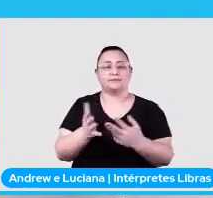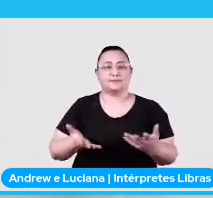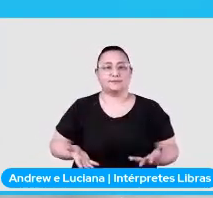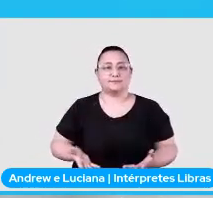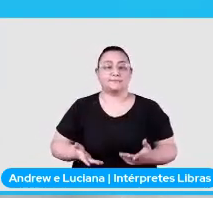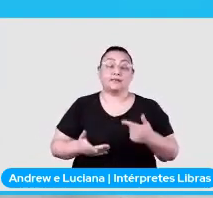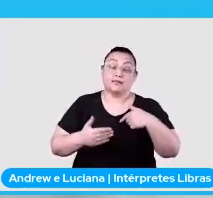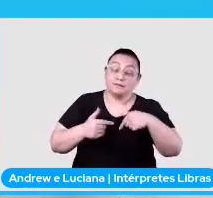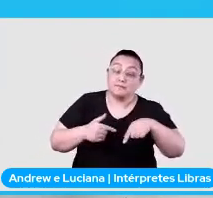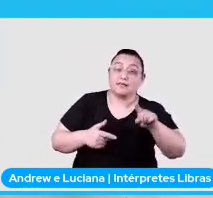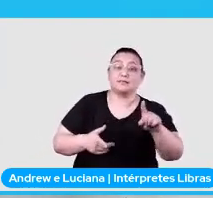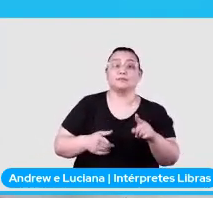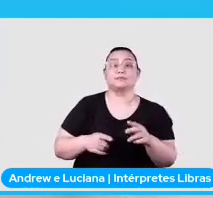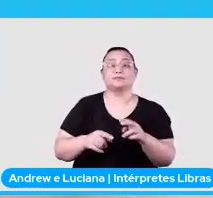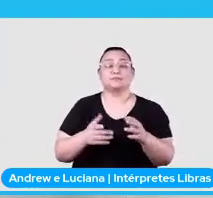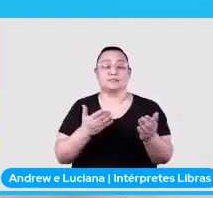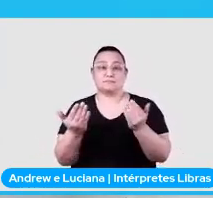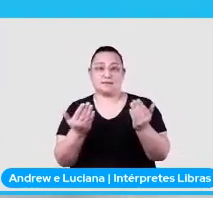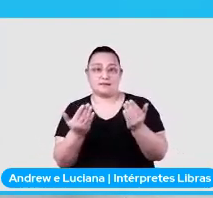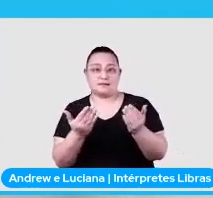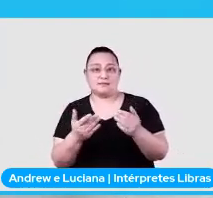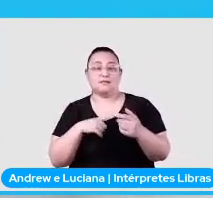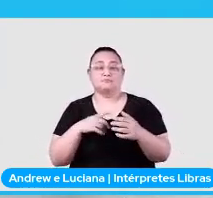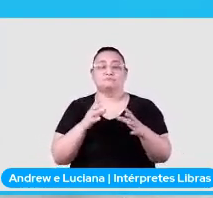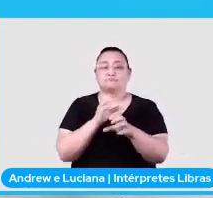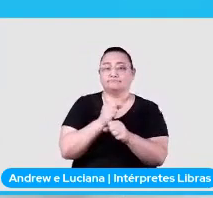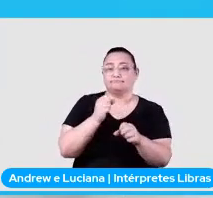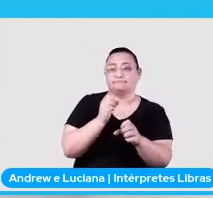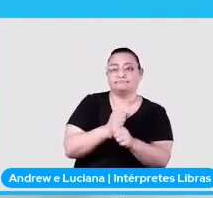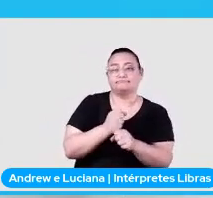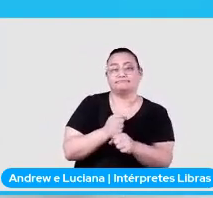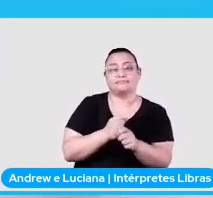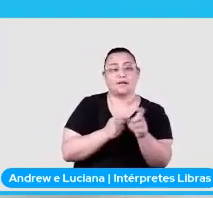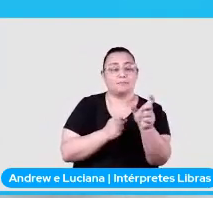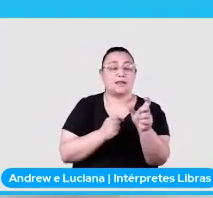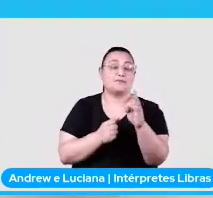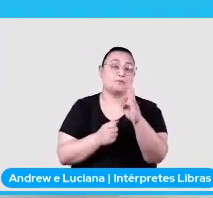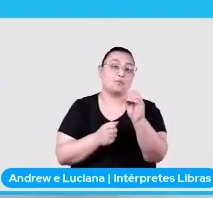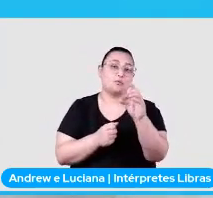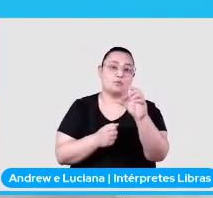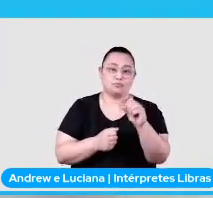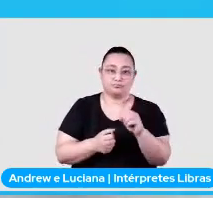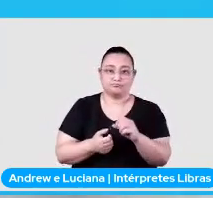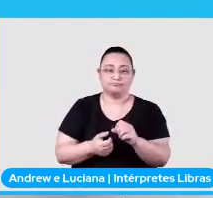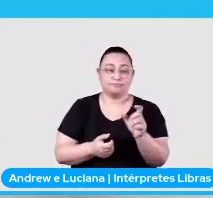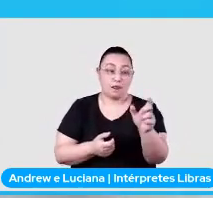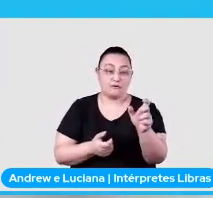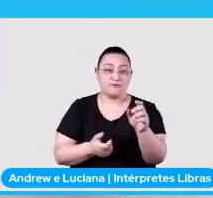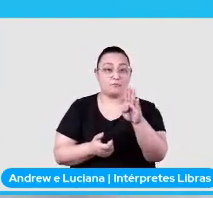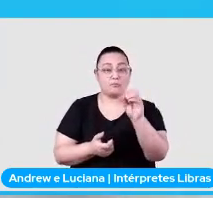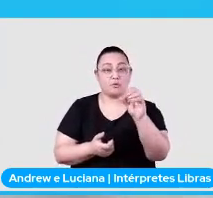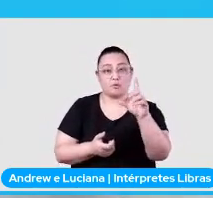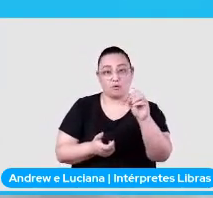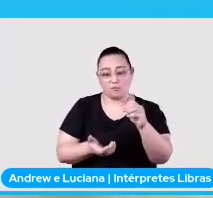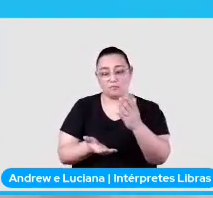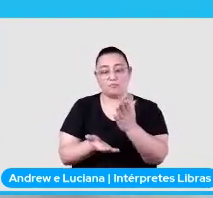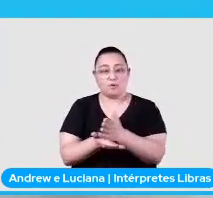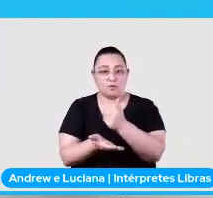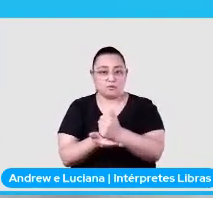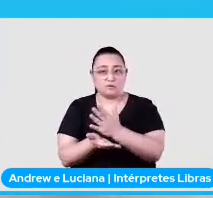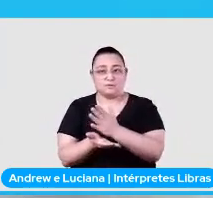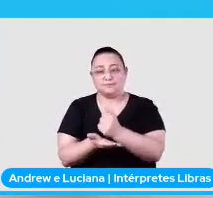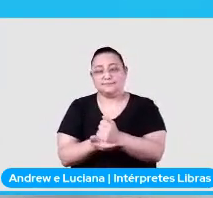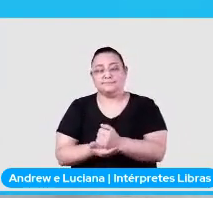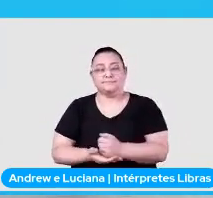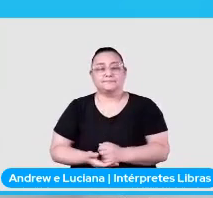partir dessas palavras similares, eu calculo a palavra bolo. E aí, eu tenho a representação vetorial da palavra